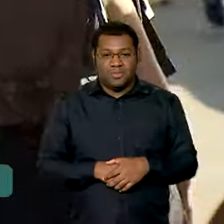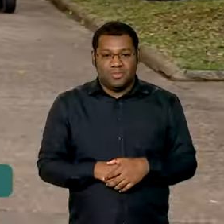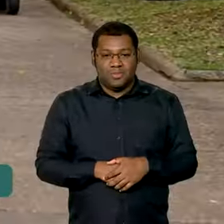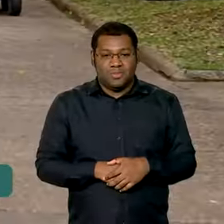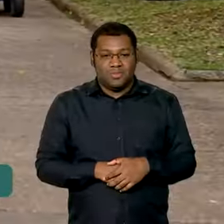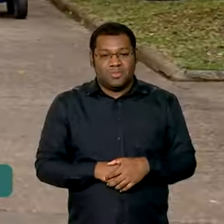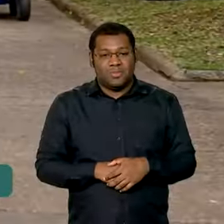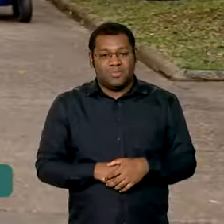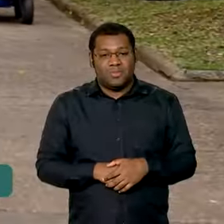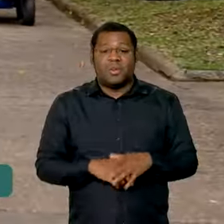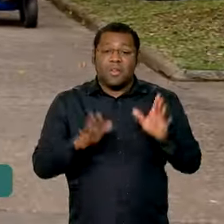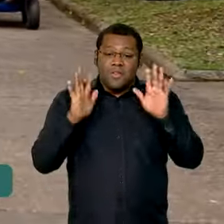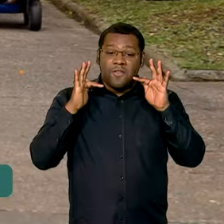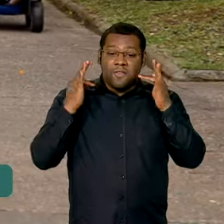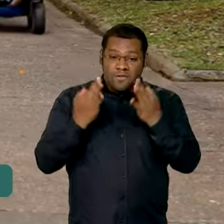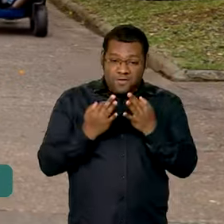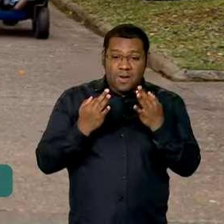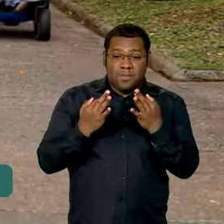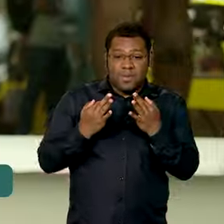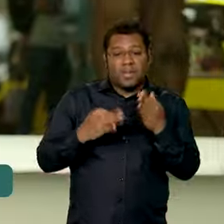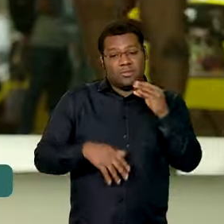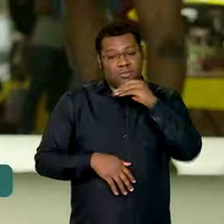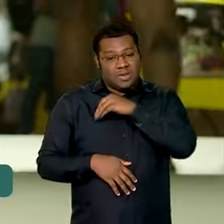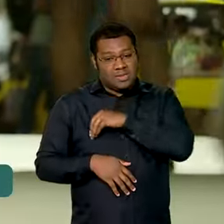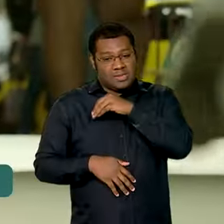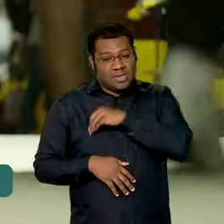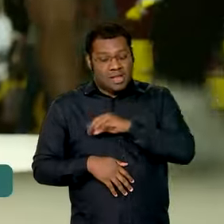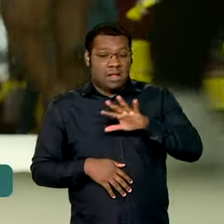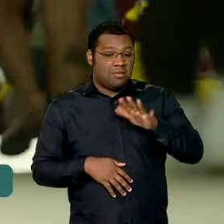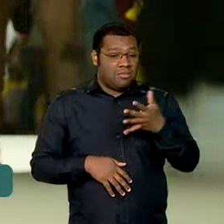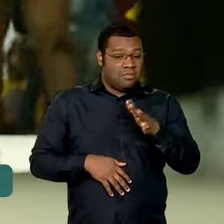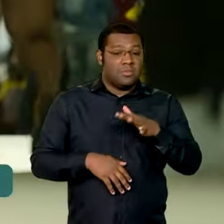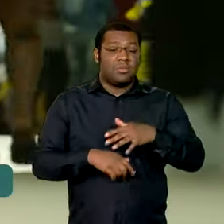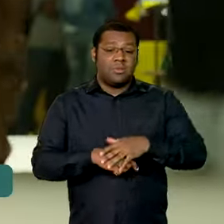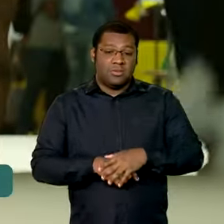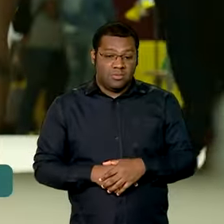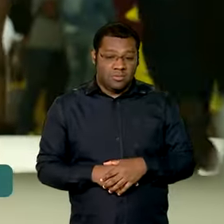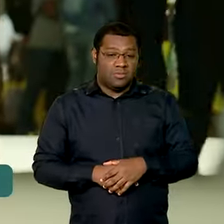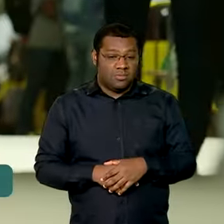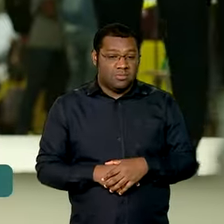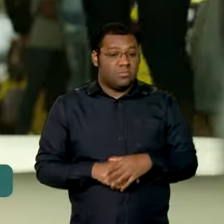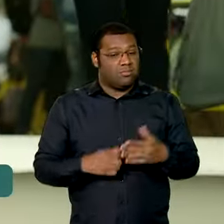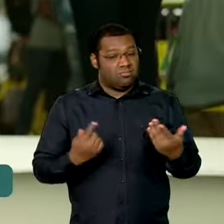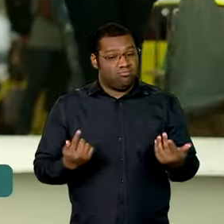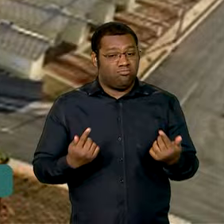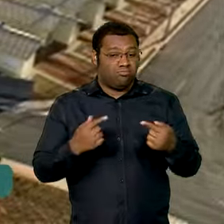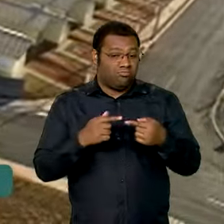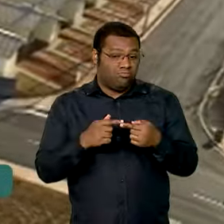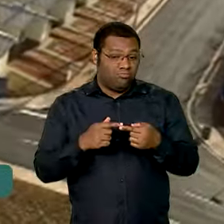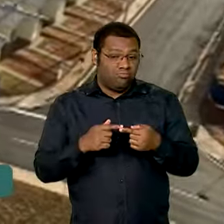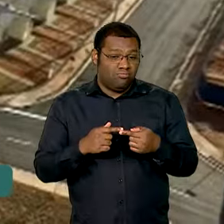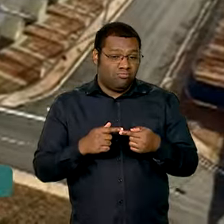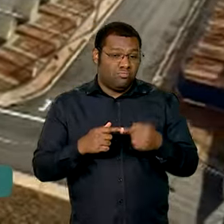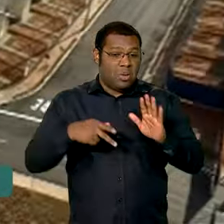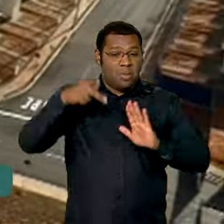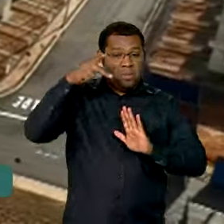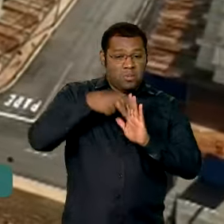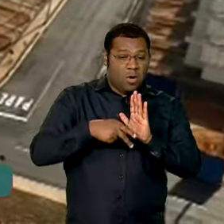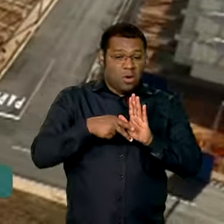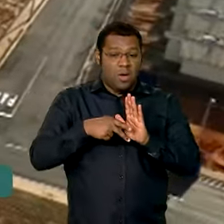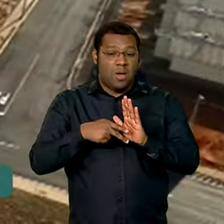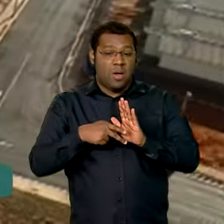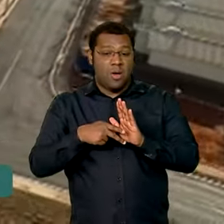medida serão famílias de classe média que não estão dentro dos critérios de participação em programas